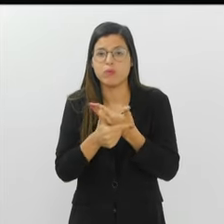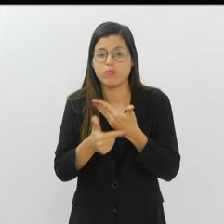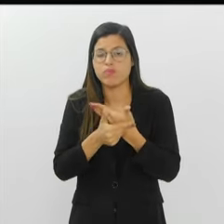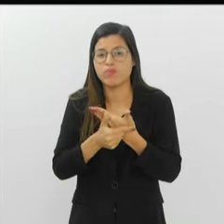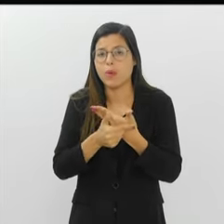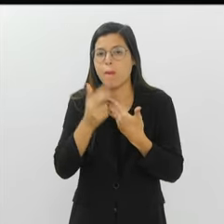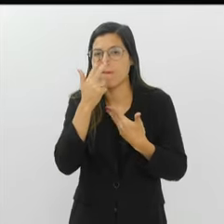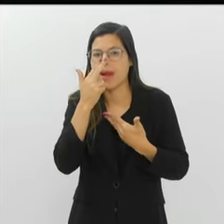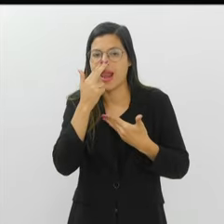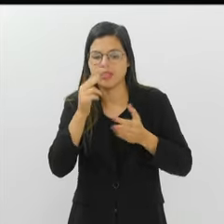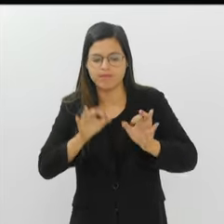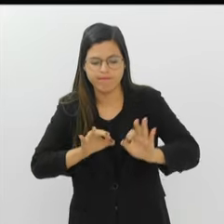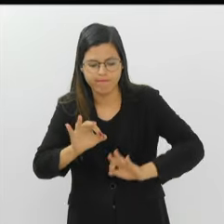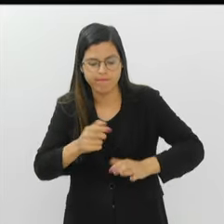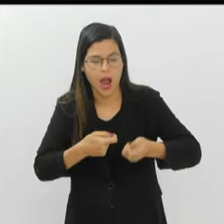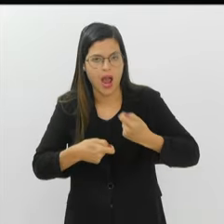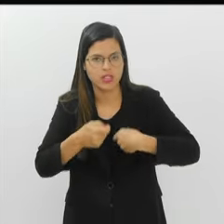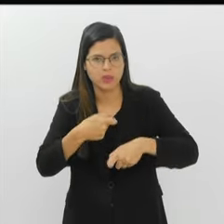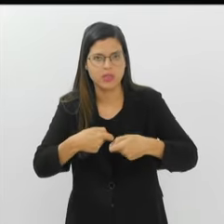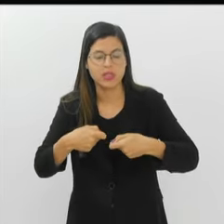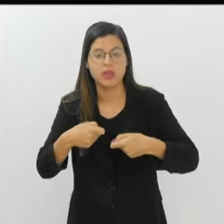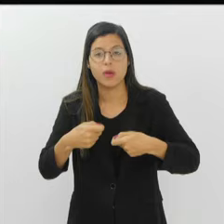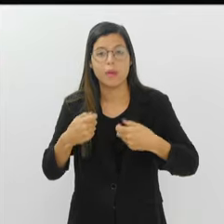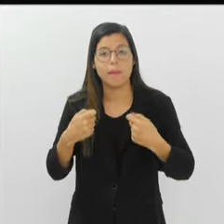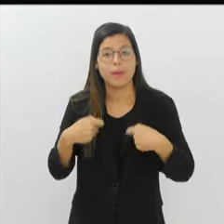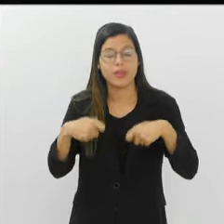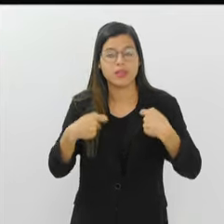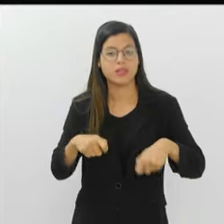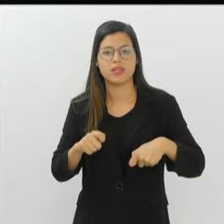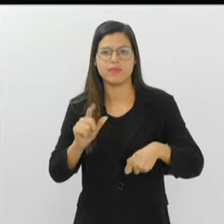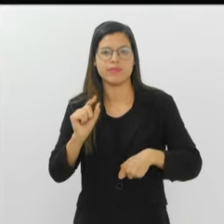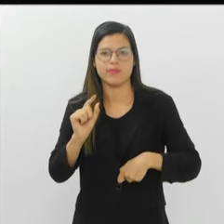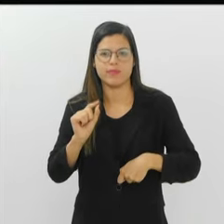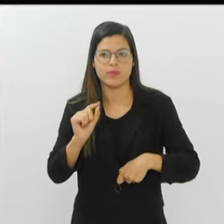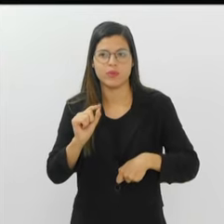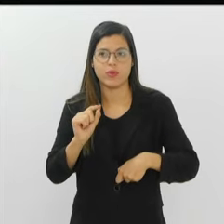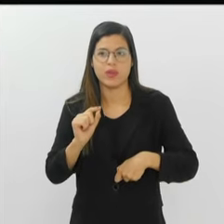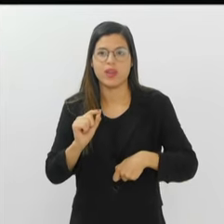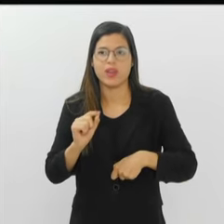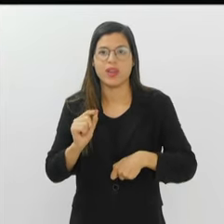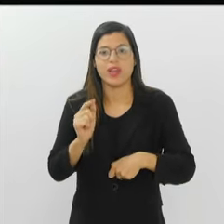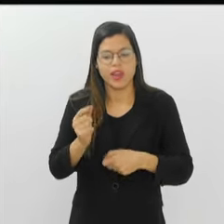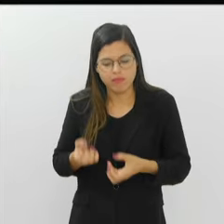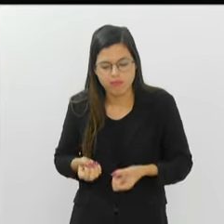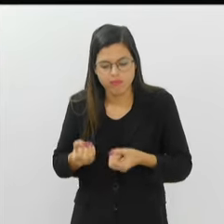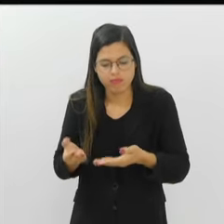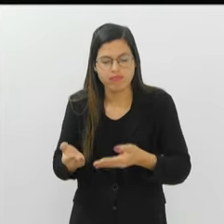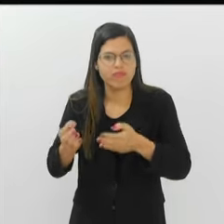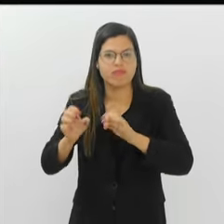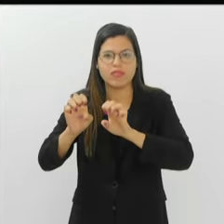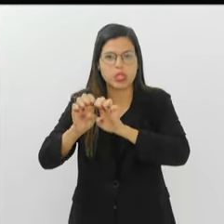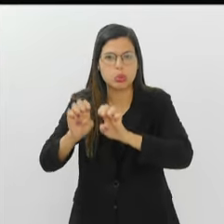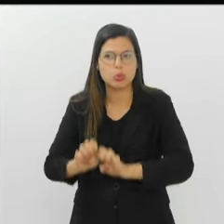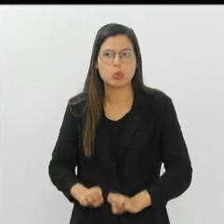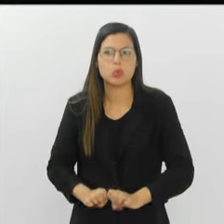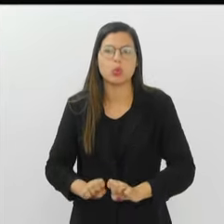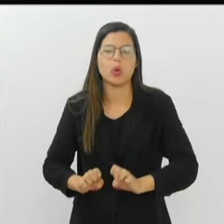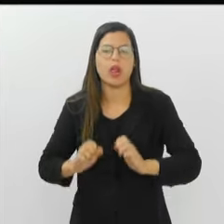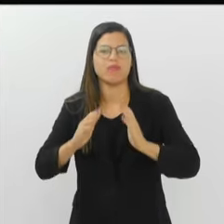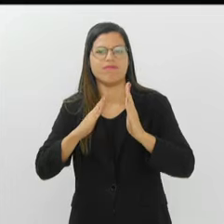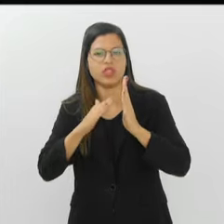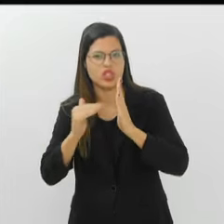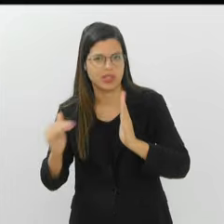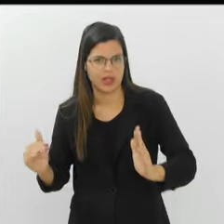de administrador que tinha que dar conta de até onde a estrutura dele conseguia gerar uma